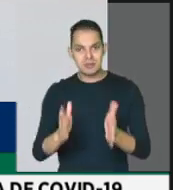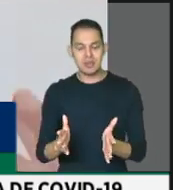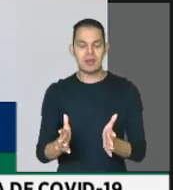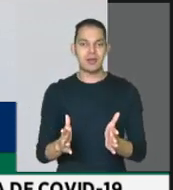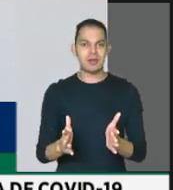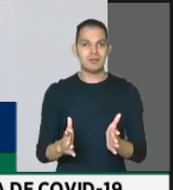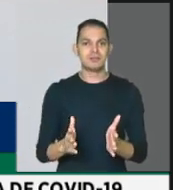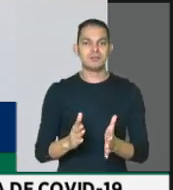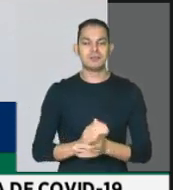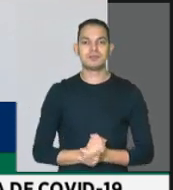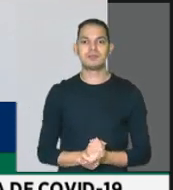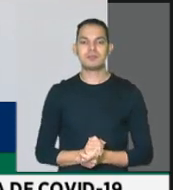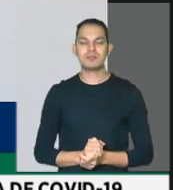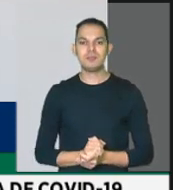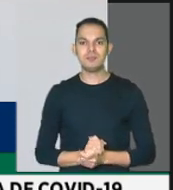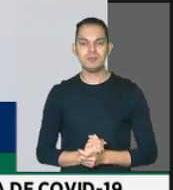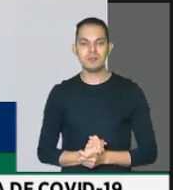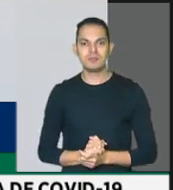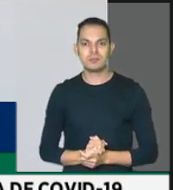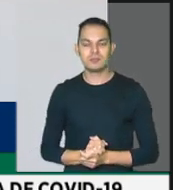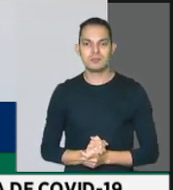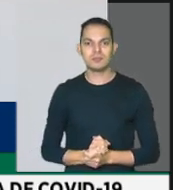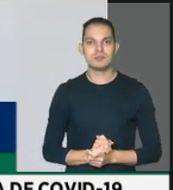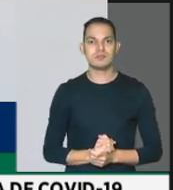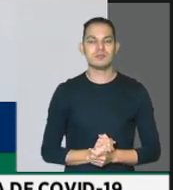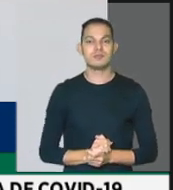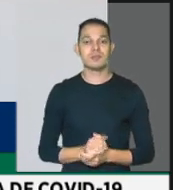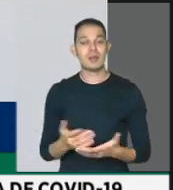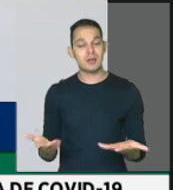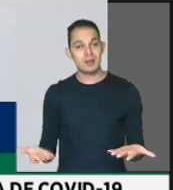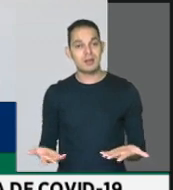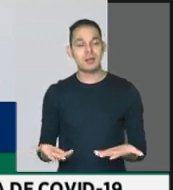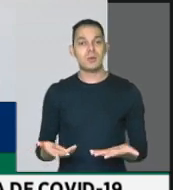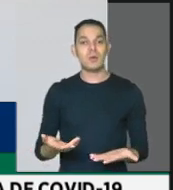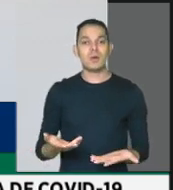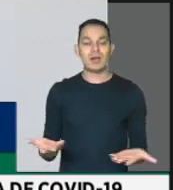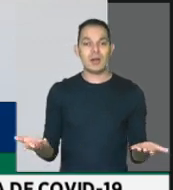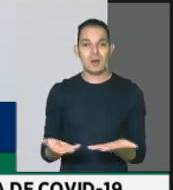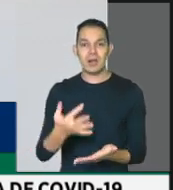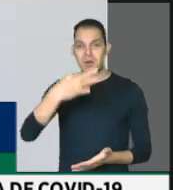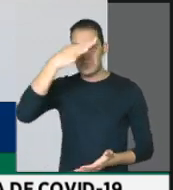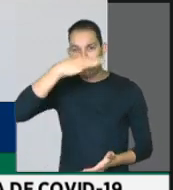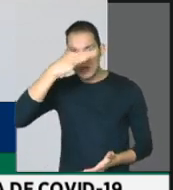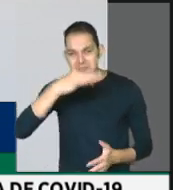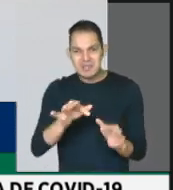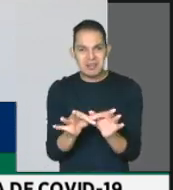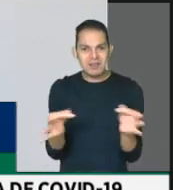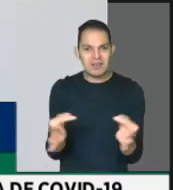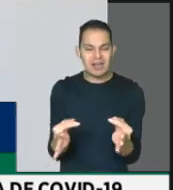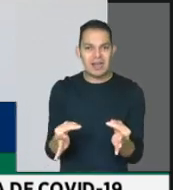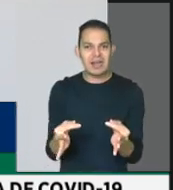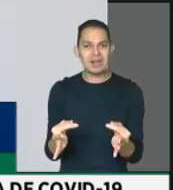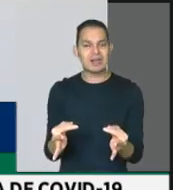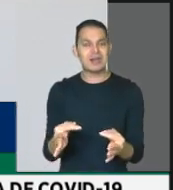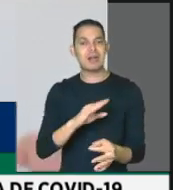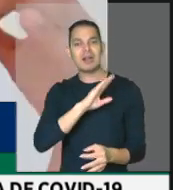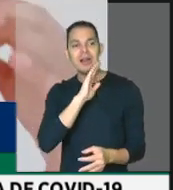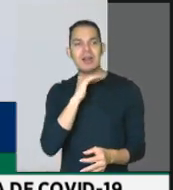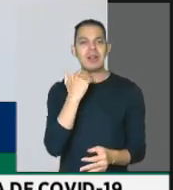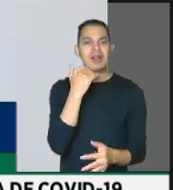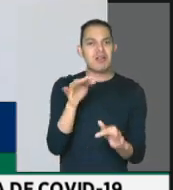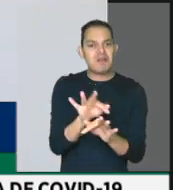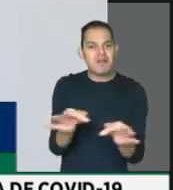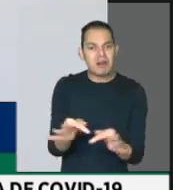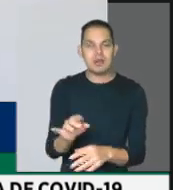Levou a vida de mais de 45 mil brasileiros e brasileiras. Portanto, não é uma gripezinha, não é um resfriadinho, é algo